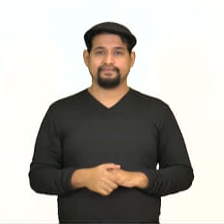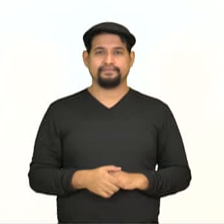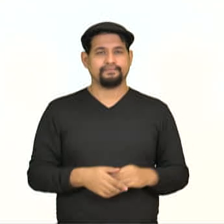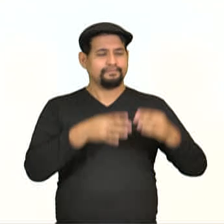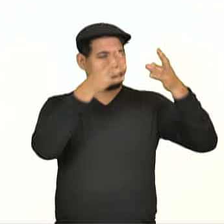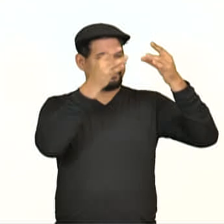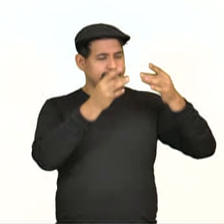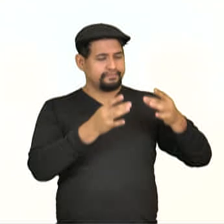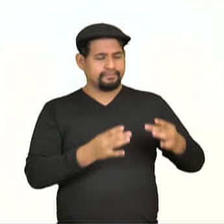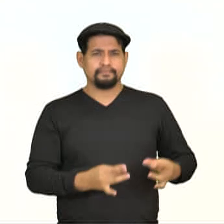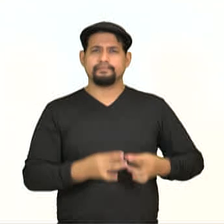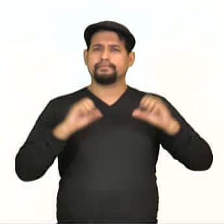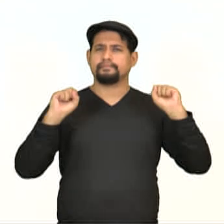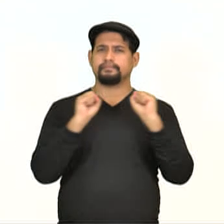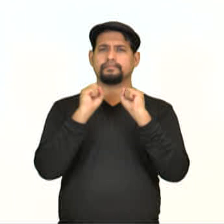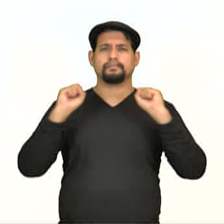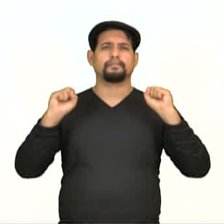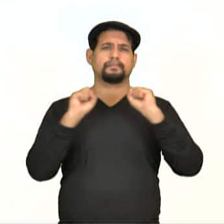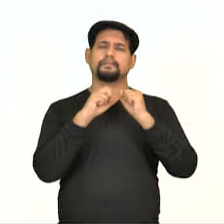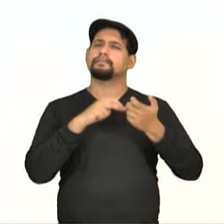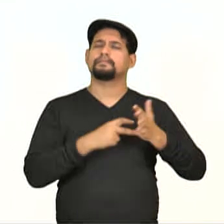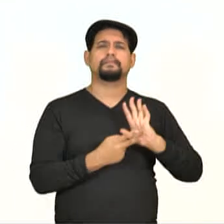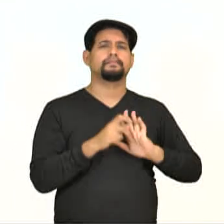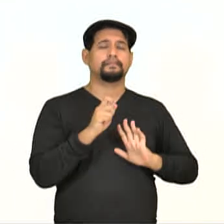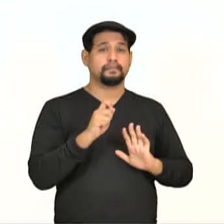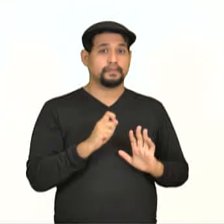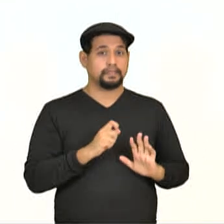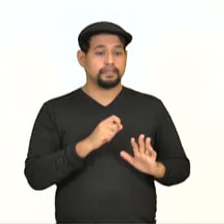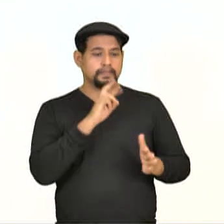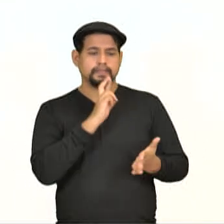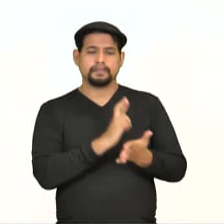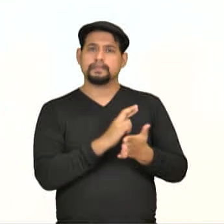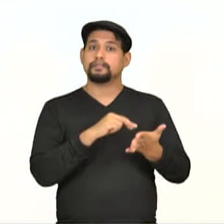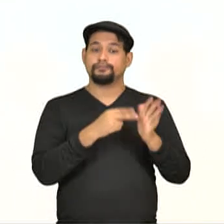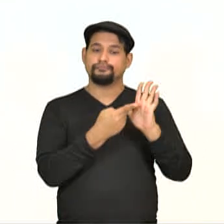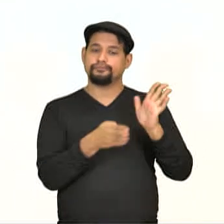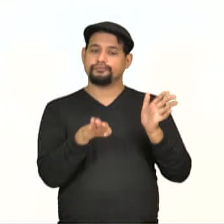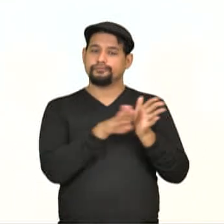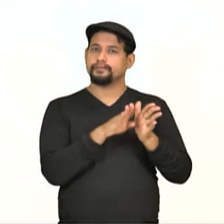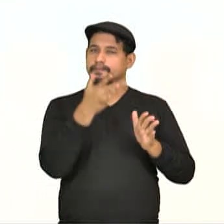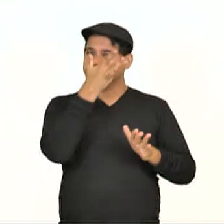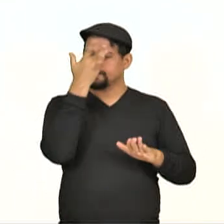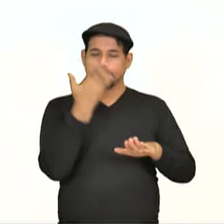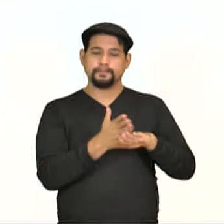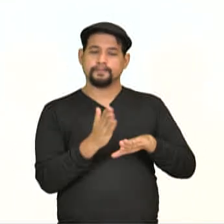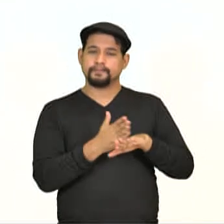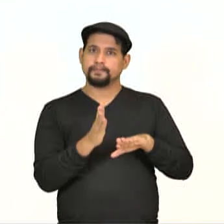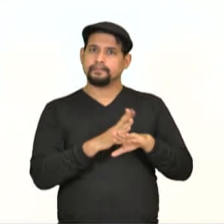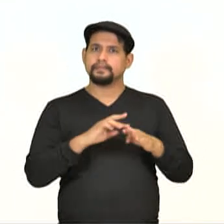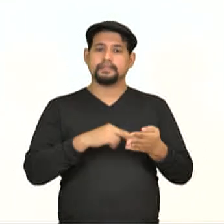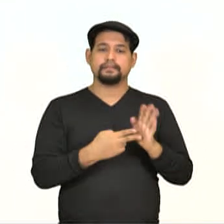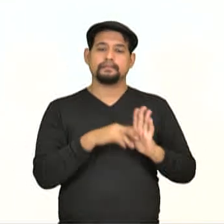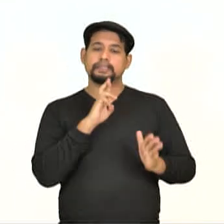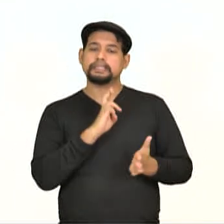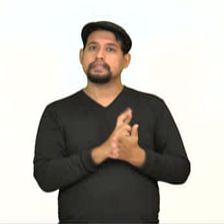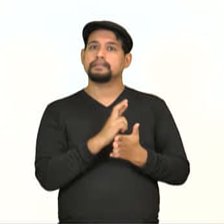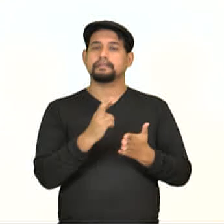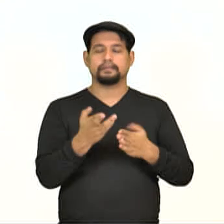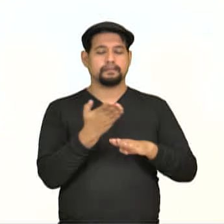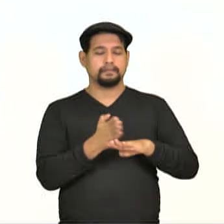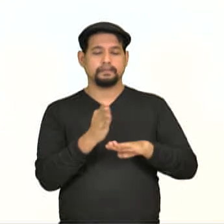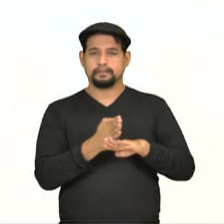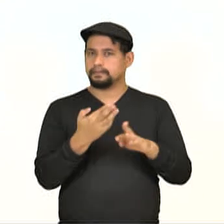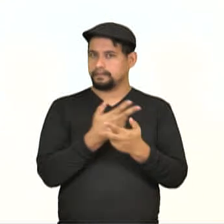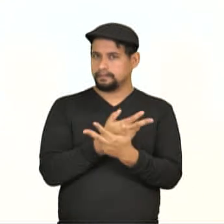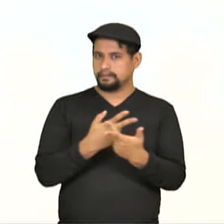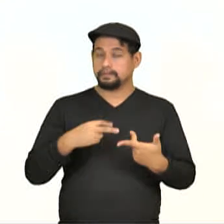definição do esporte de participação. Os resultados alcançados pelos praticantes é a resposta de suas habilidades